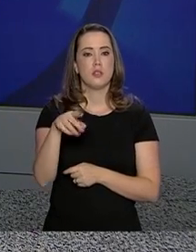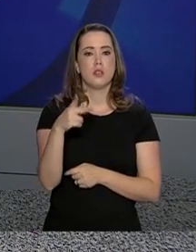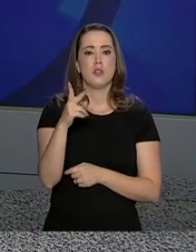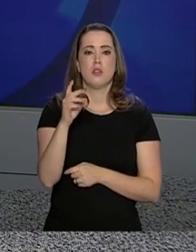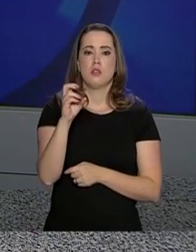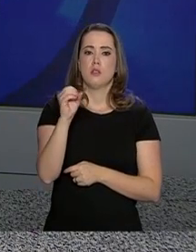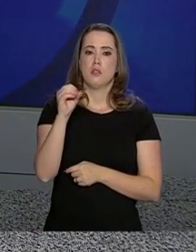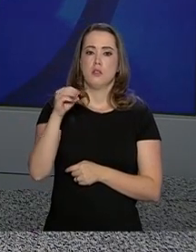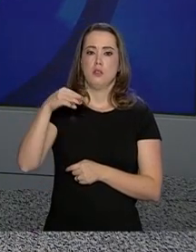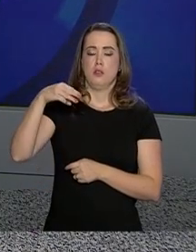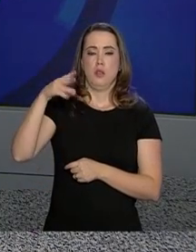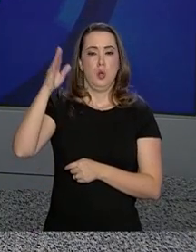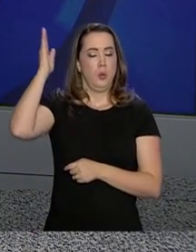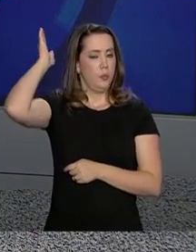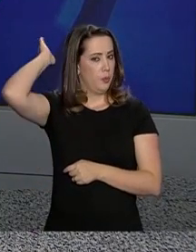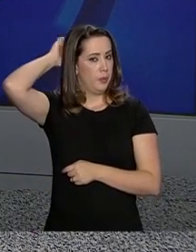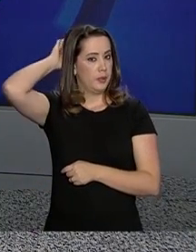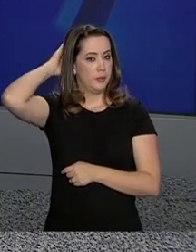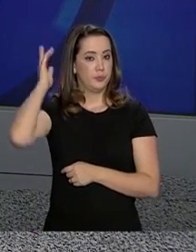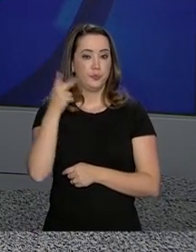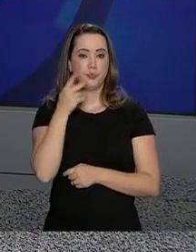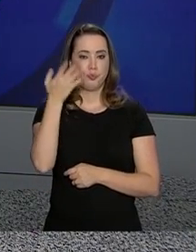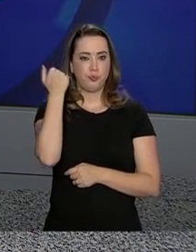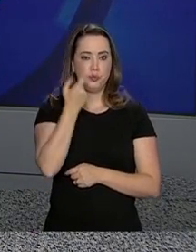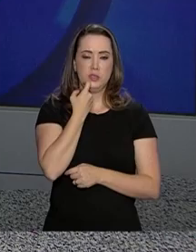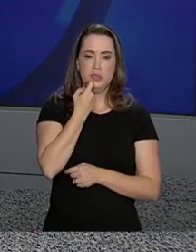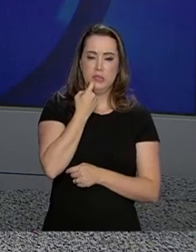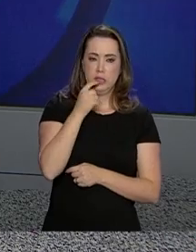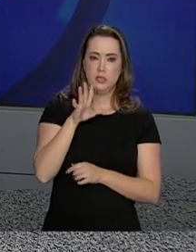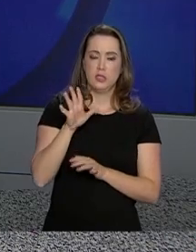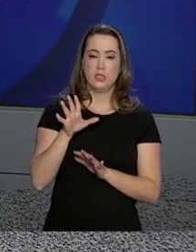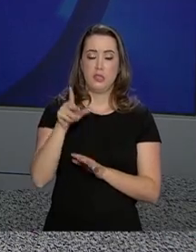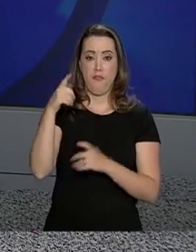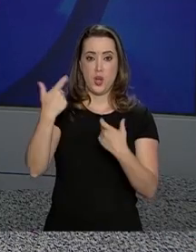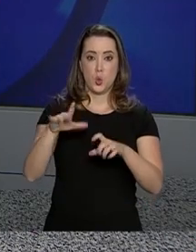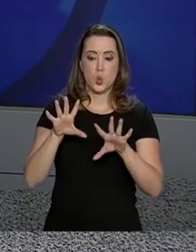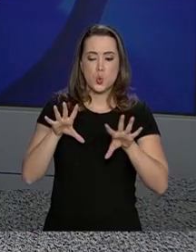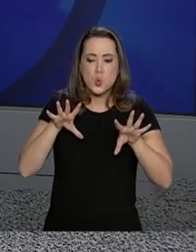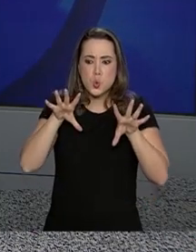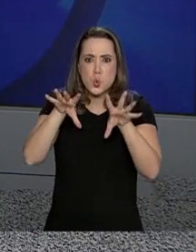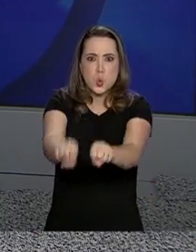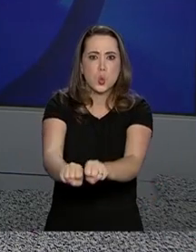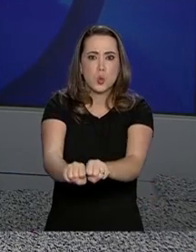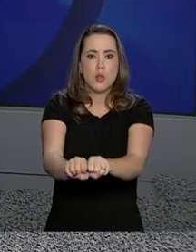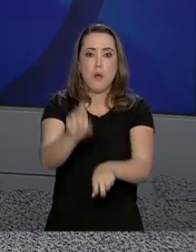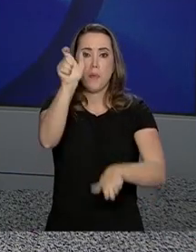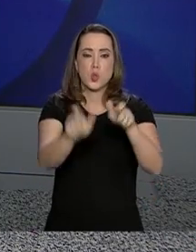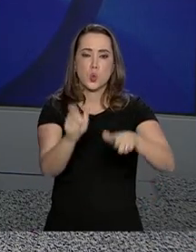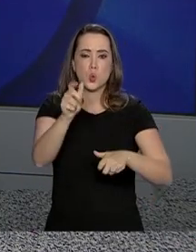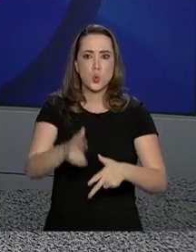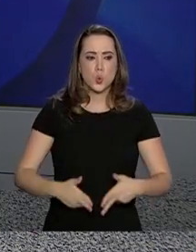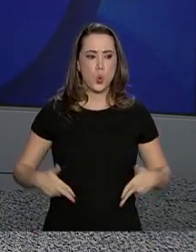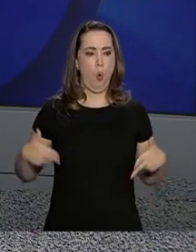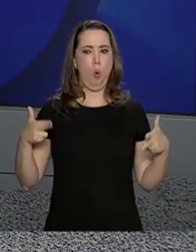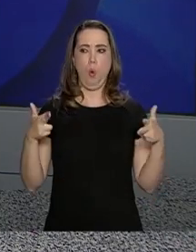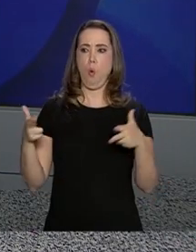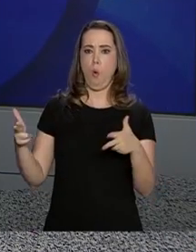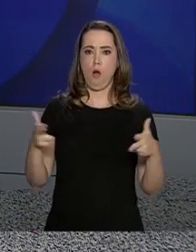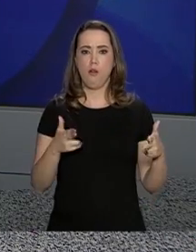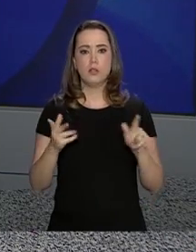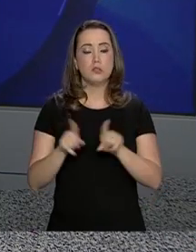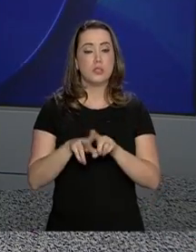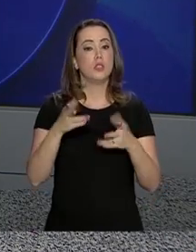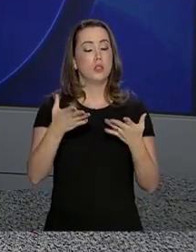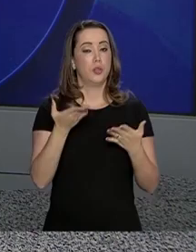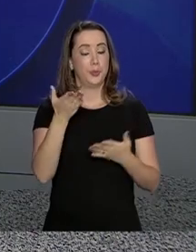a 50 quilômetros de Marabá, no Pará. Na última sexta-feira, a fazenda foi invadida por homens armados. O secretário fez um apelo às